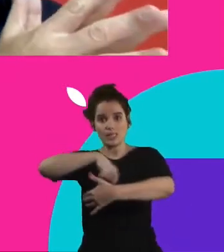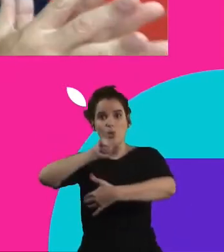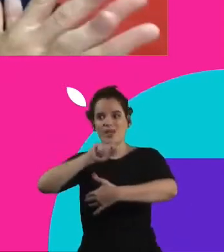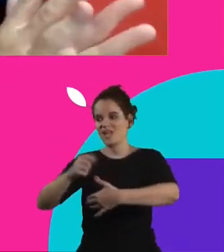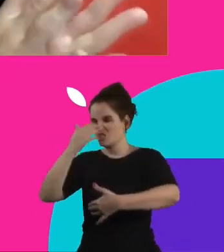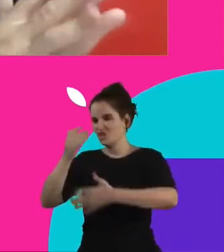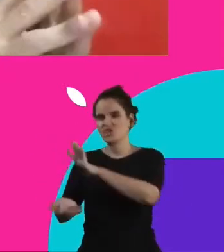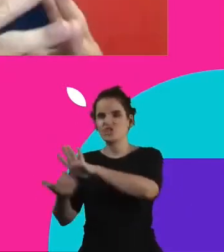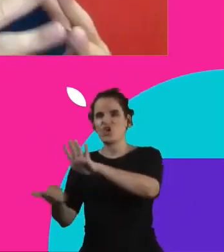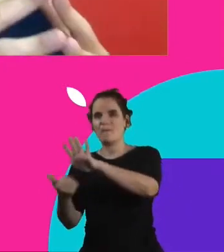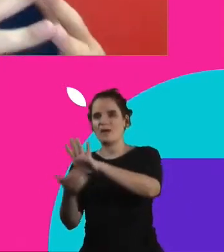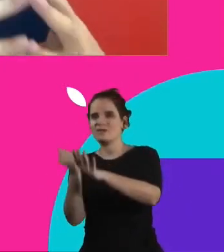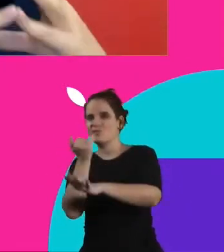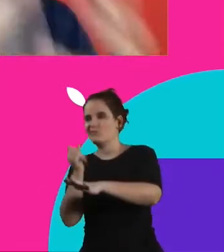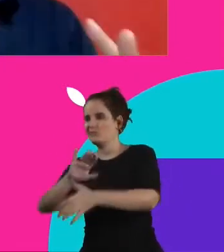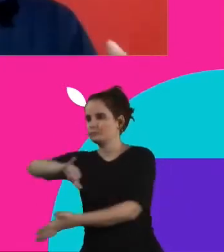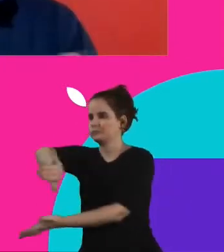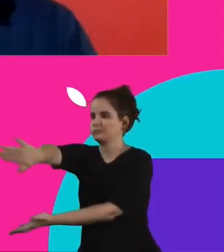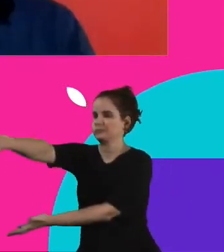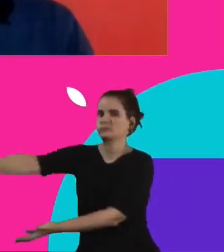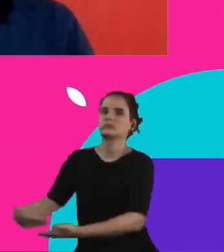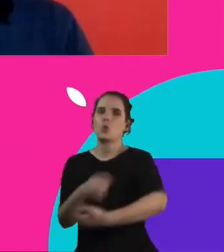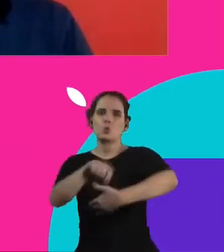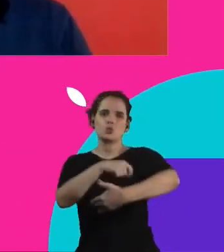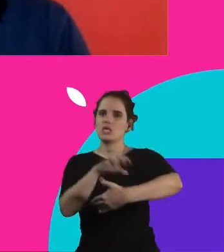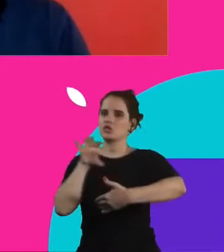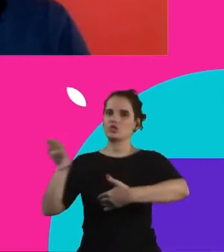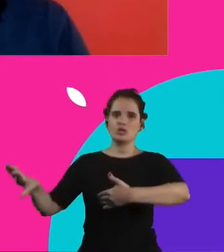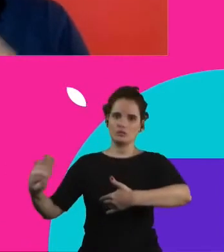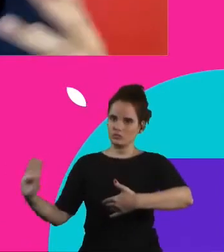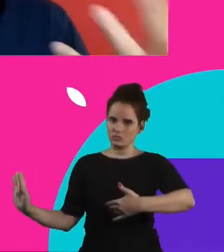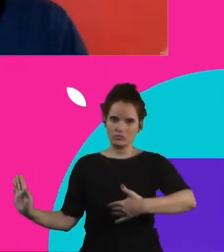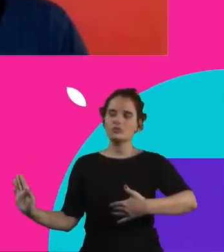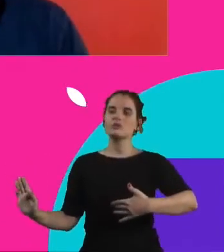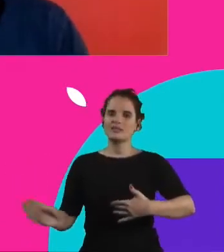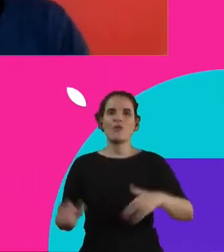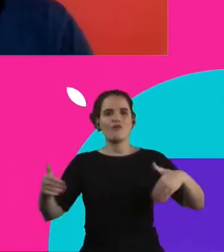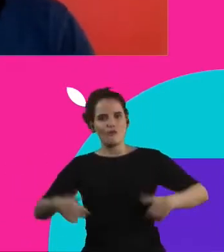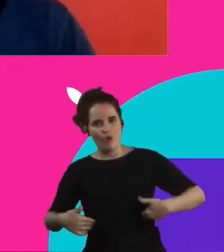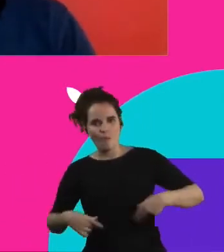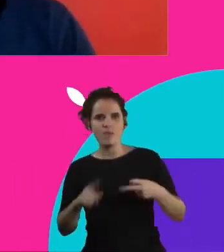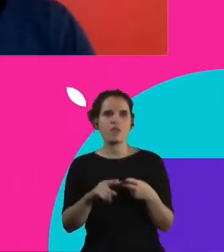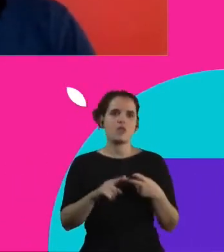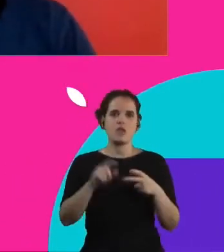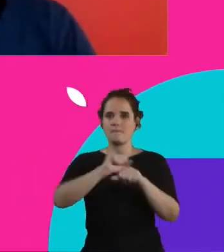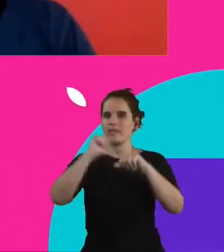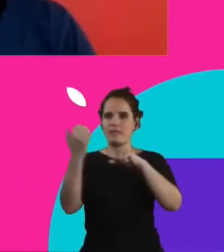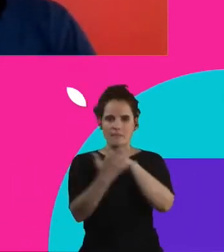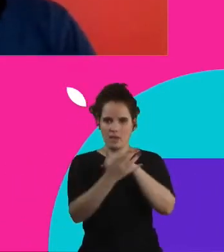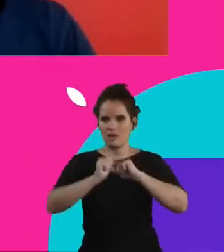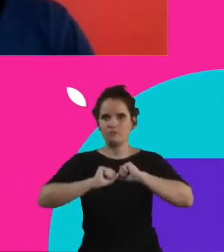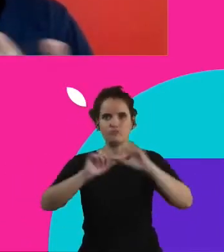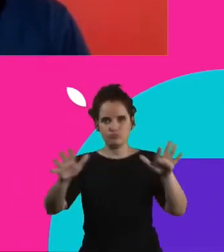alimentos, tentando também adressar esse problema. Então, quando vem a fome, a pandemia, a gente se depara